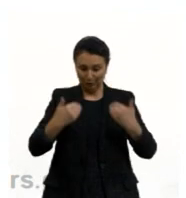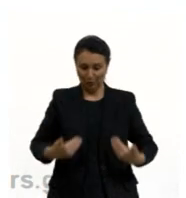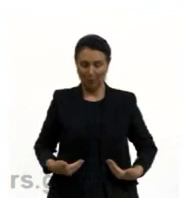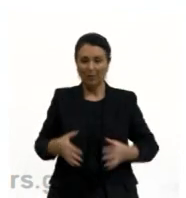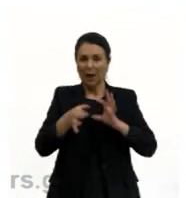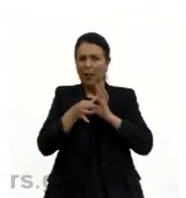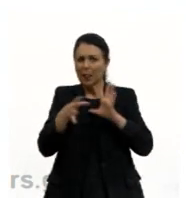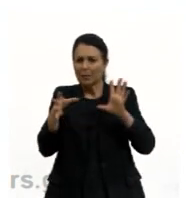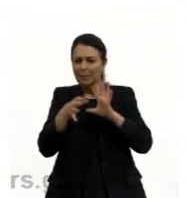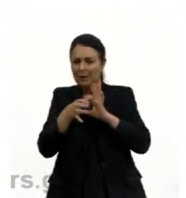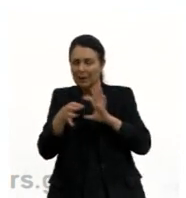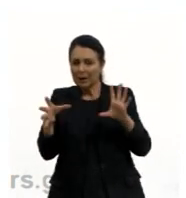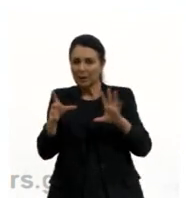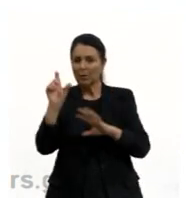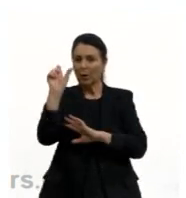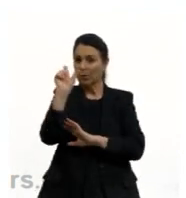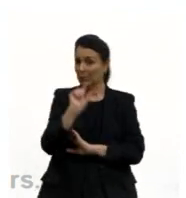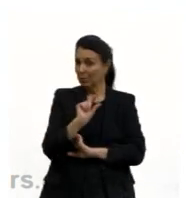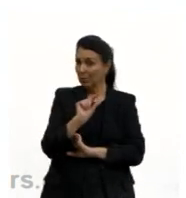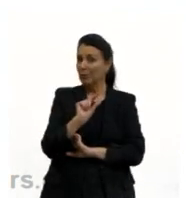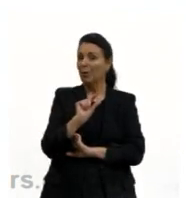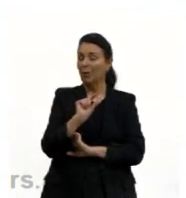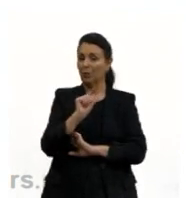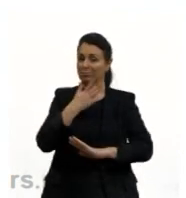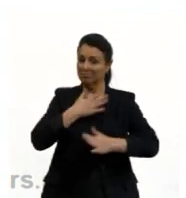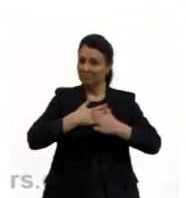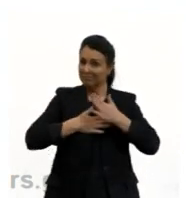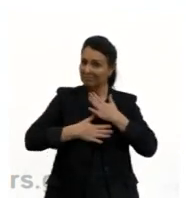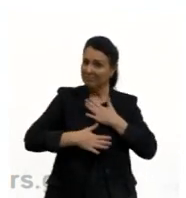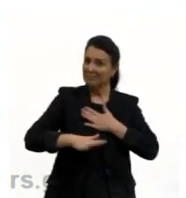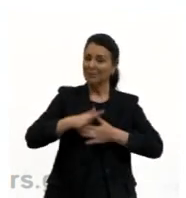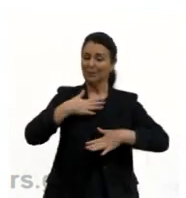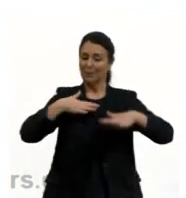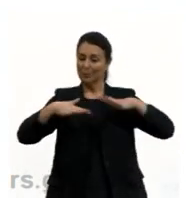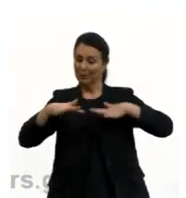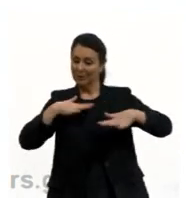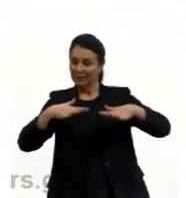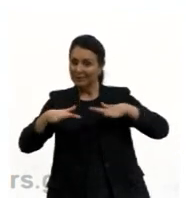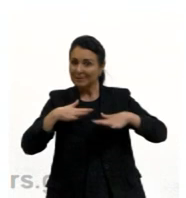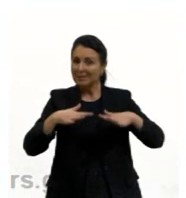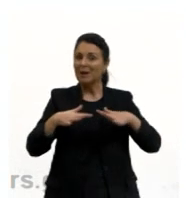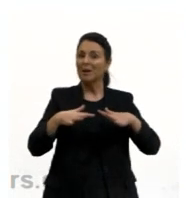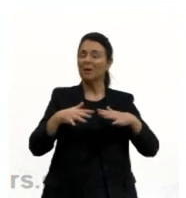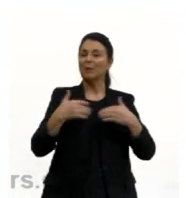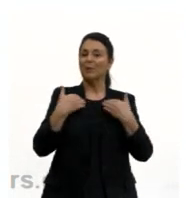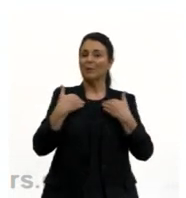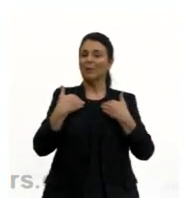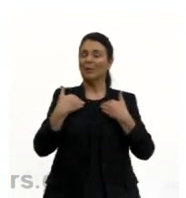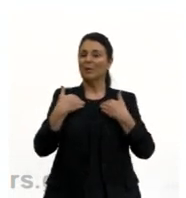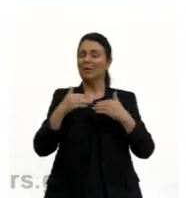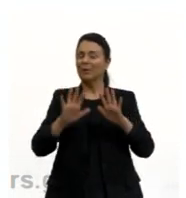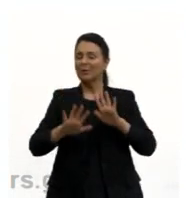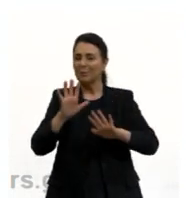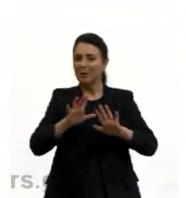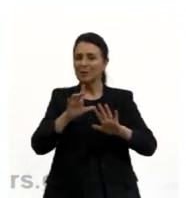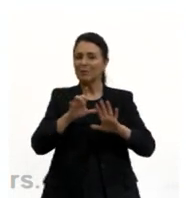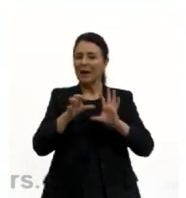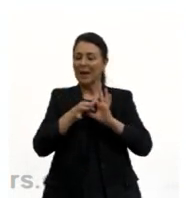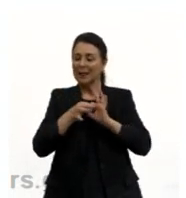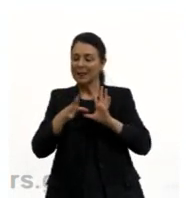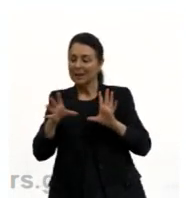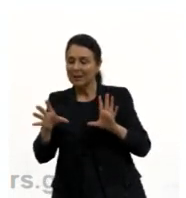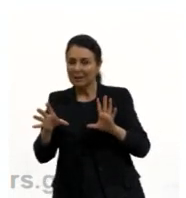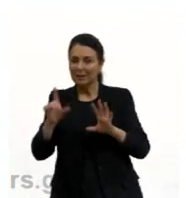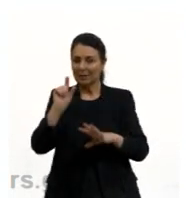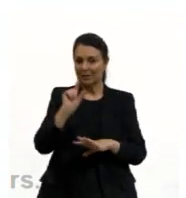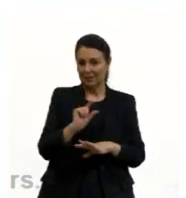já que nós vamos gerando energia conforme nós vamos nos alimentando e metabolizando, né, então para ser largada aos pouquinhos, essa energia que nós precisamos